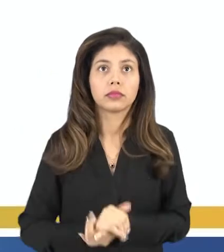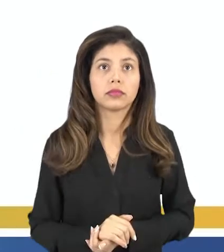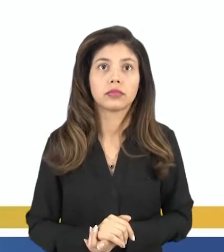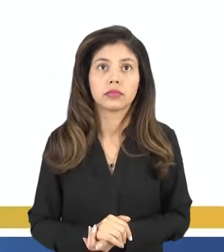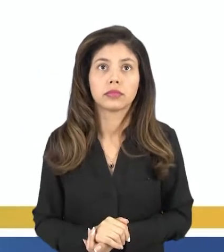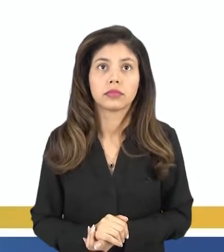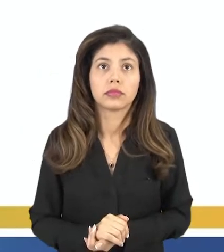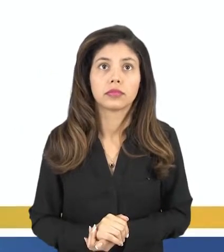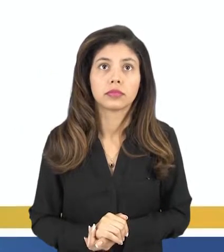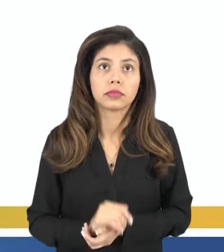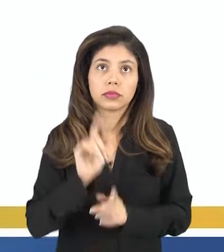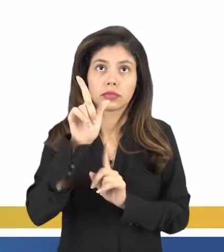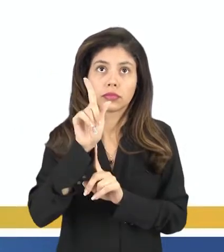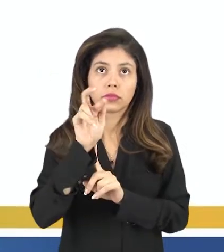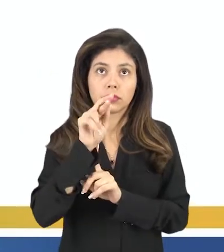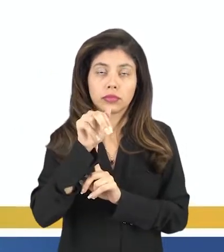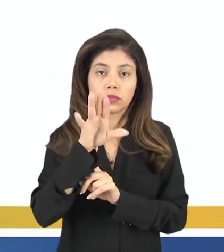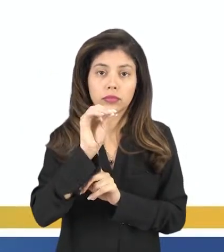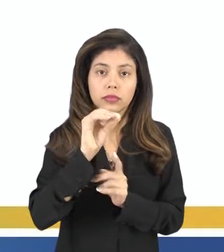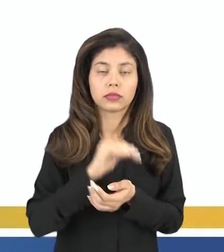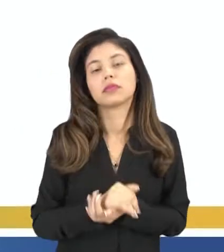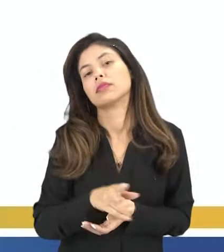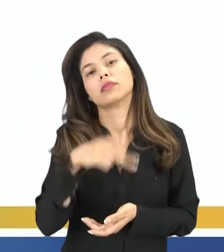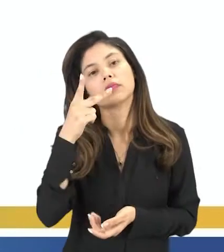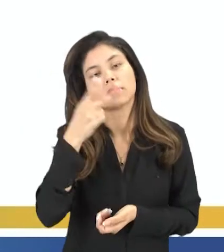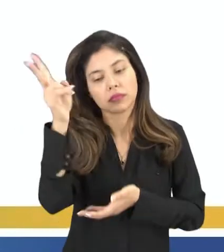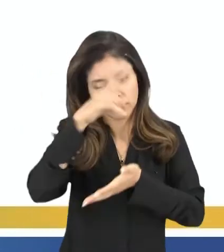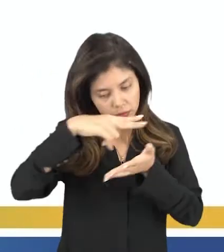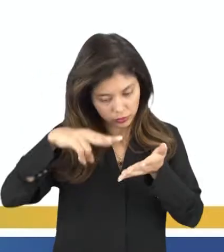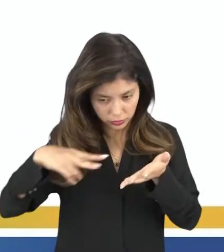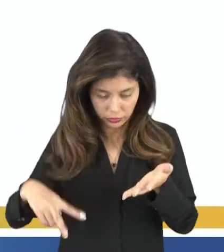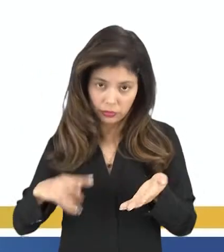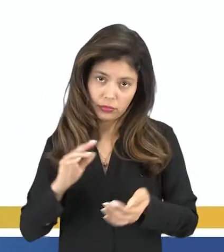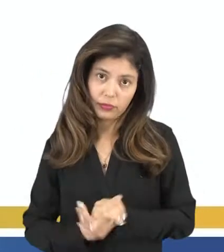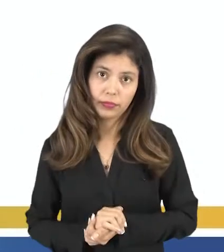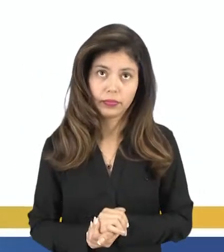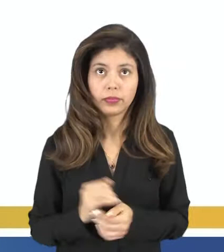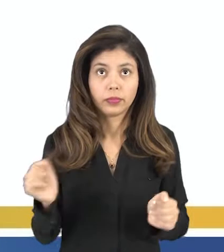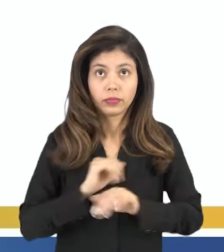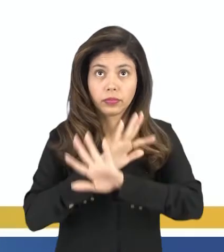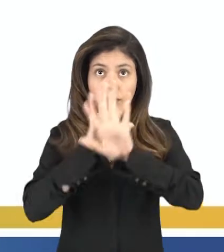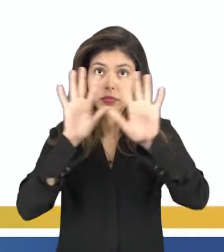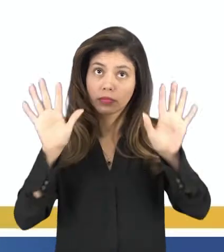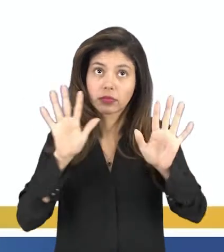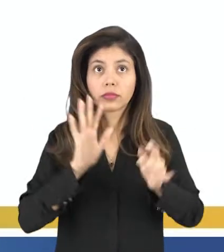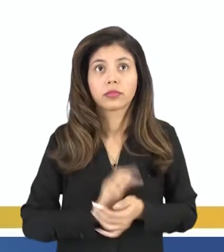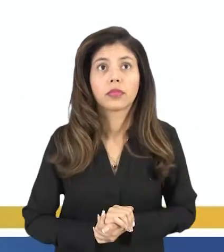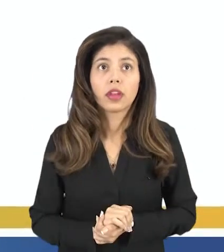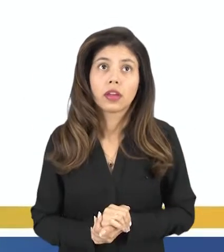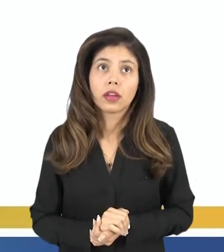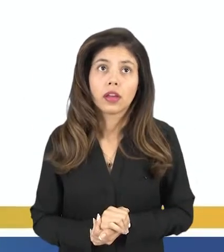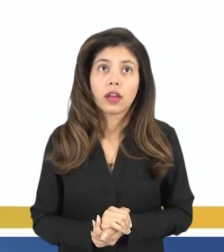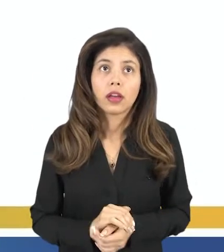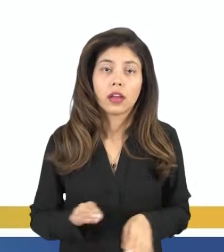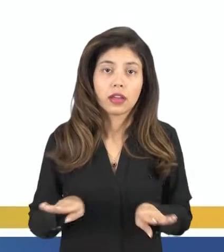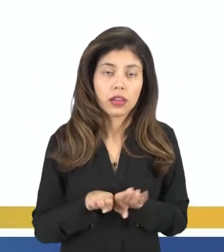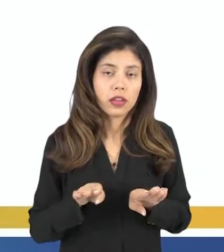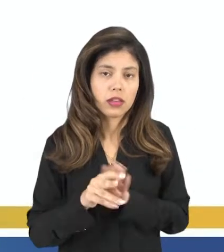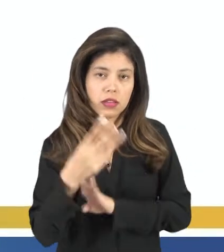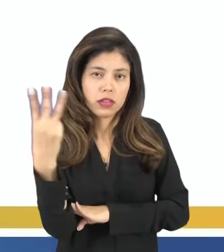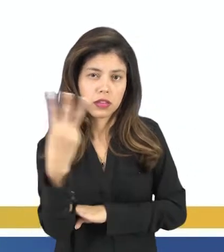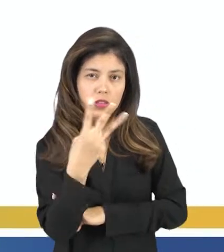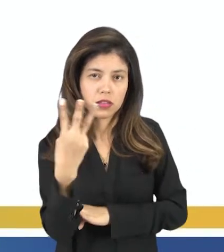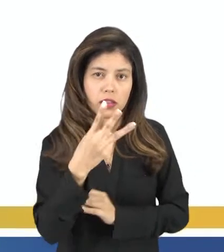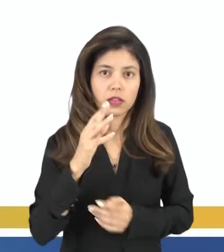destacado gênero. Eu irei fazer a leitura de uma maneira bem pausada de três conceitos ou